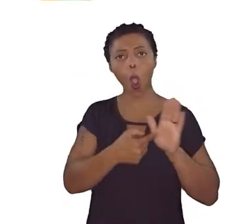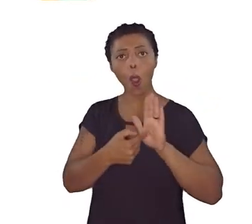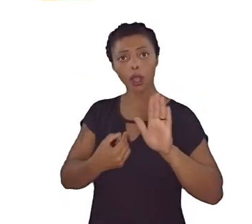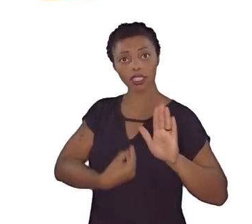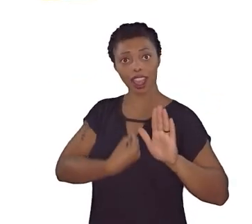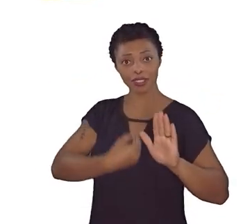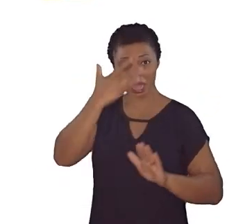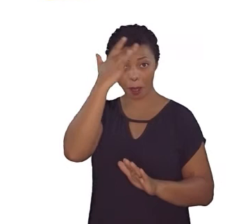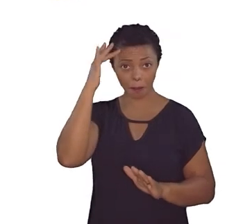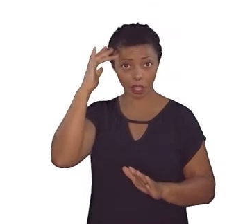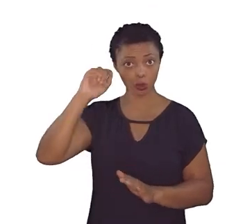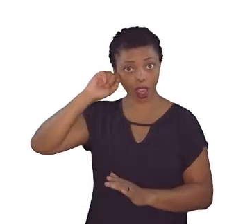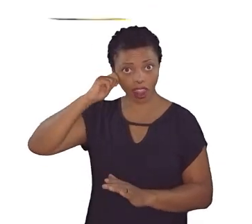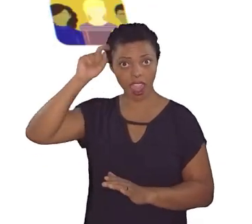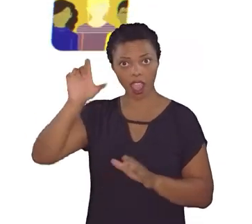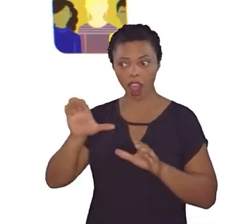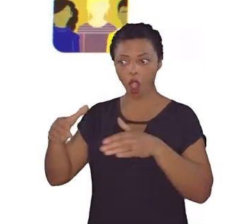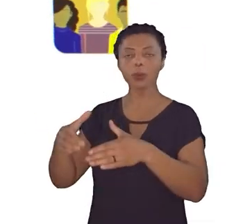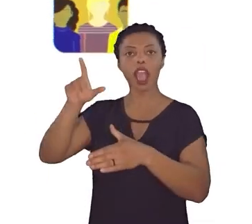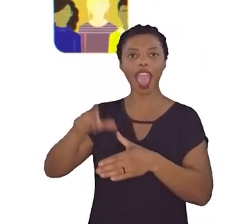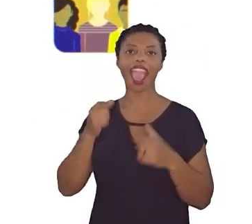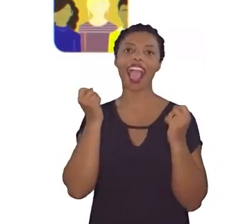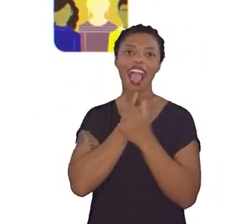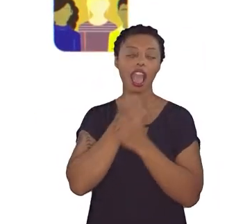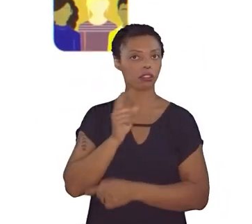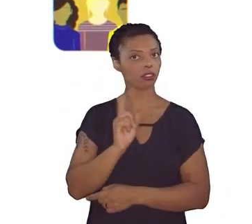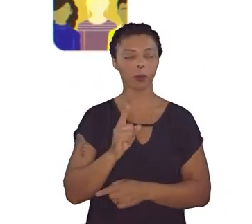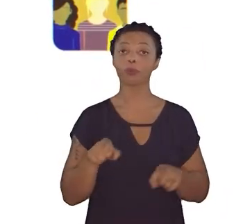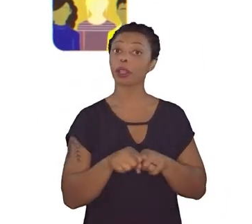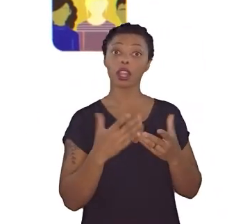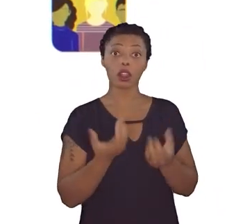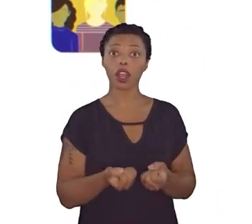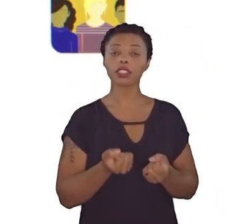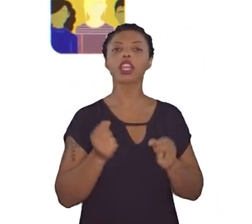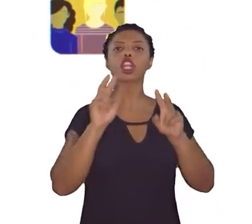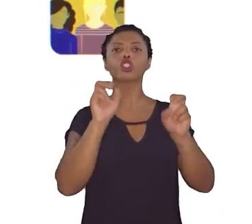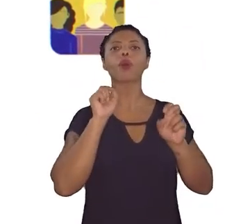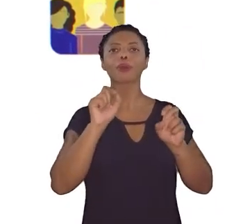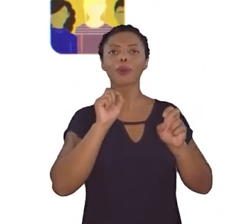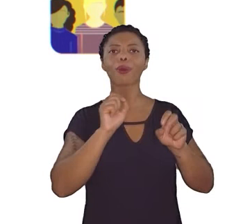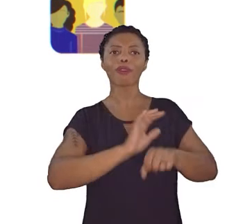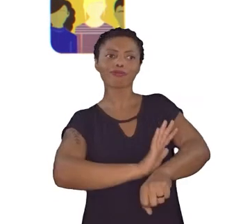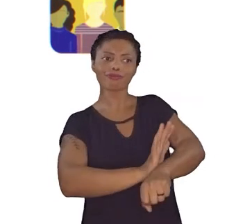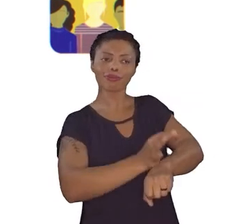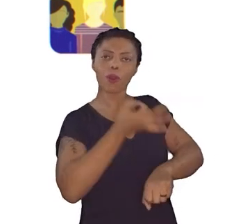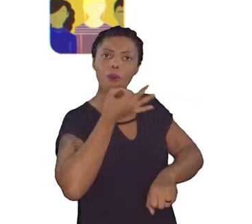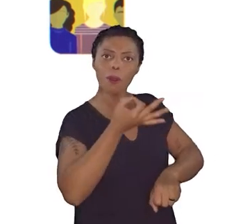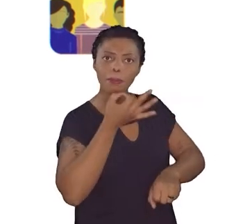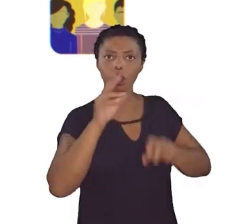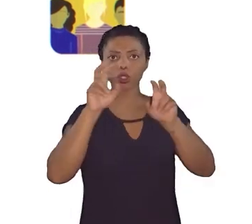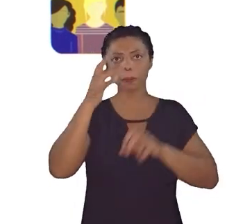elemento cômico. Não serão aceitas as narrativas que reforcem a visão racista de pessoas, culturas e